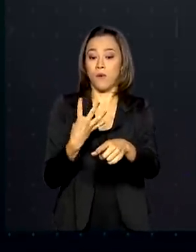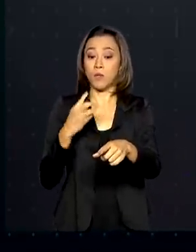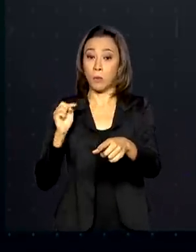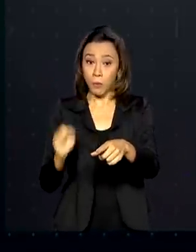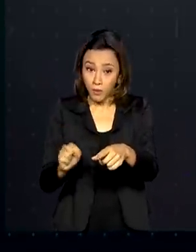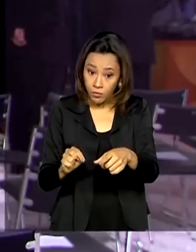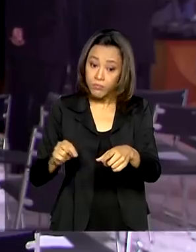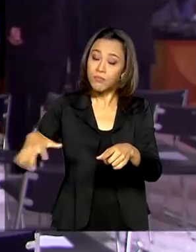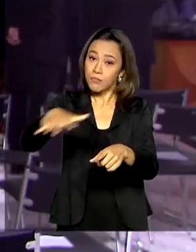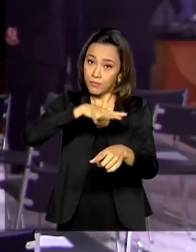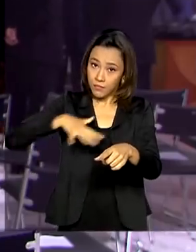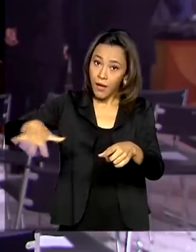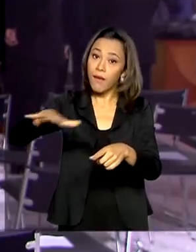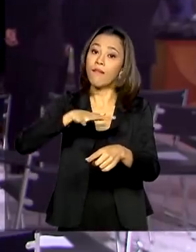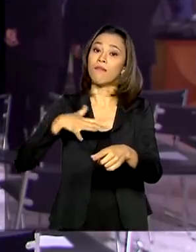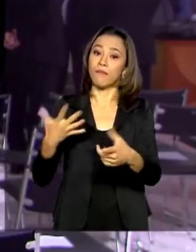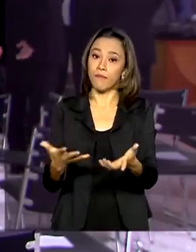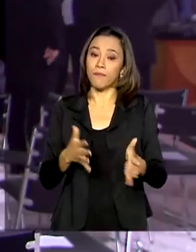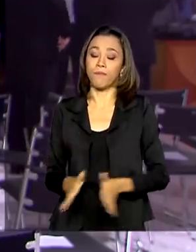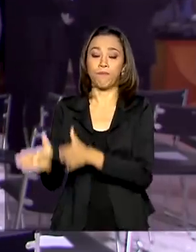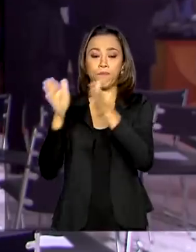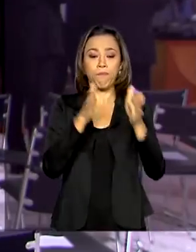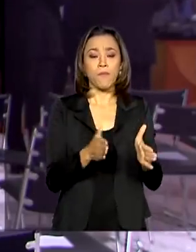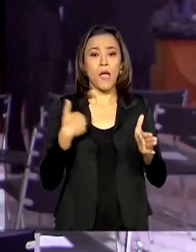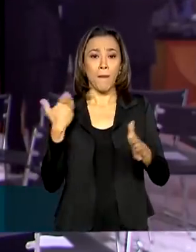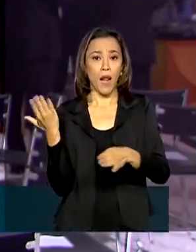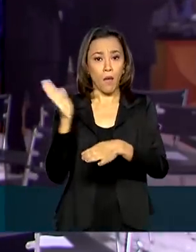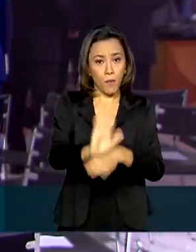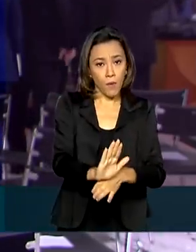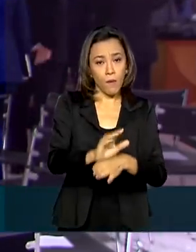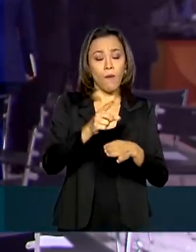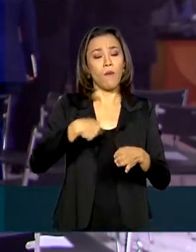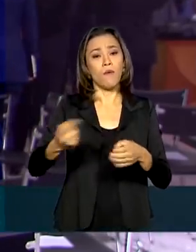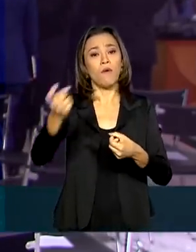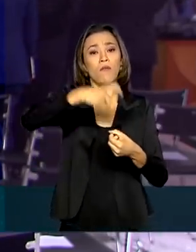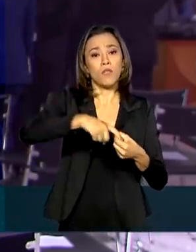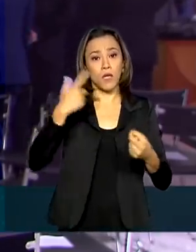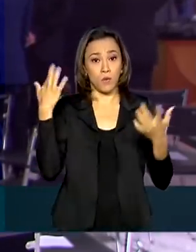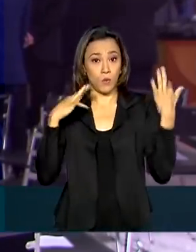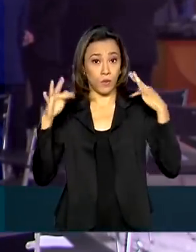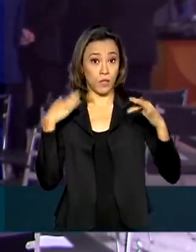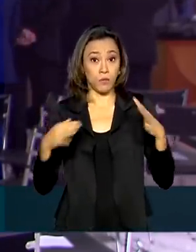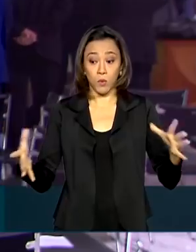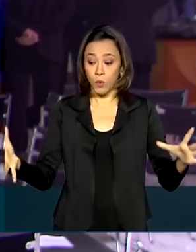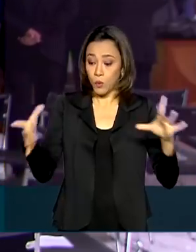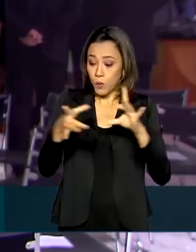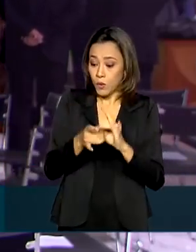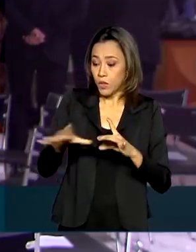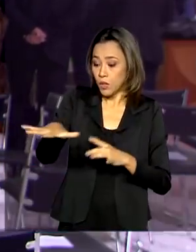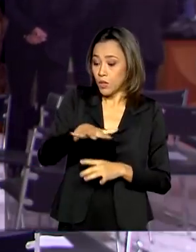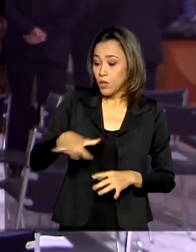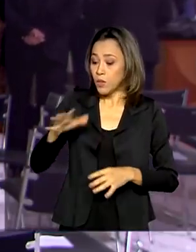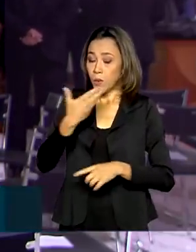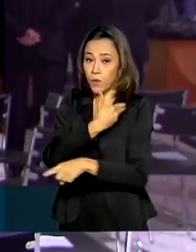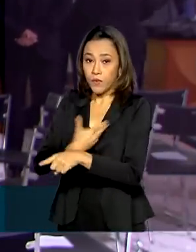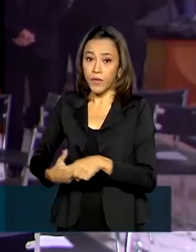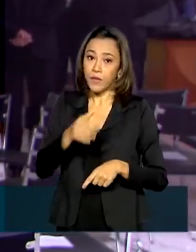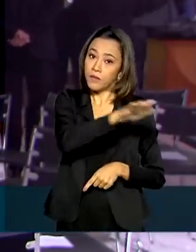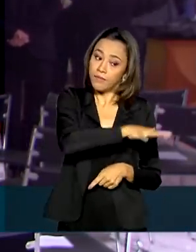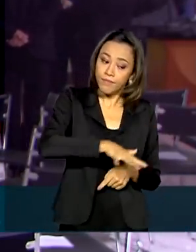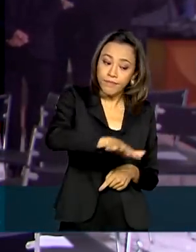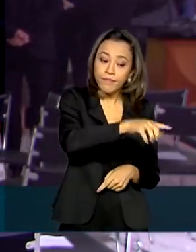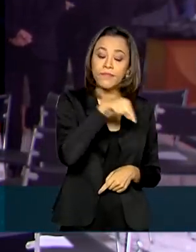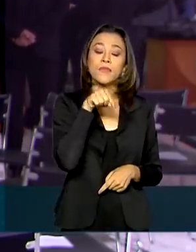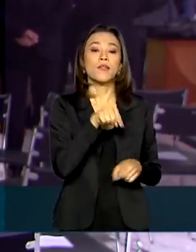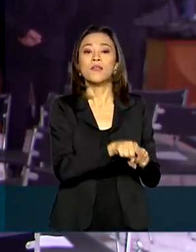no setor. Para ajudar o turismo a se recuperar, o governo federal uniu os setores público e privado, o terceiro setor e o sistema